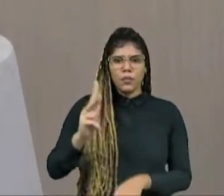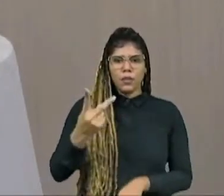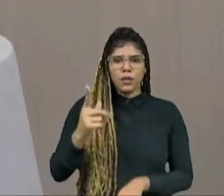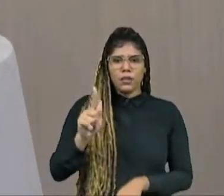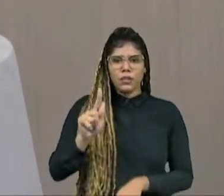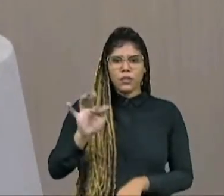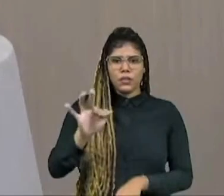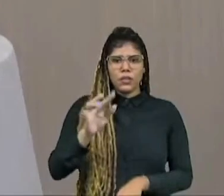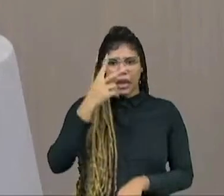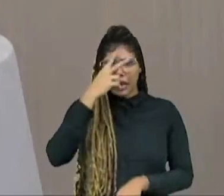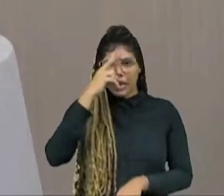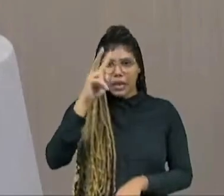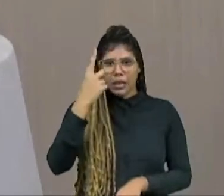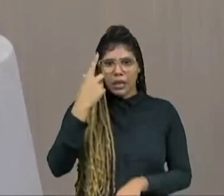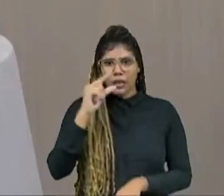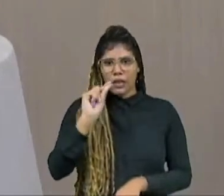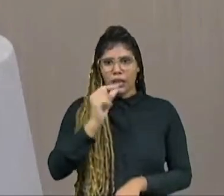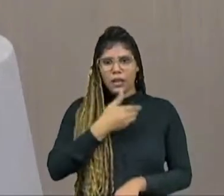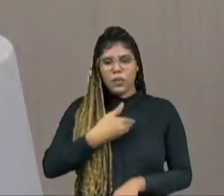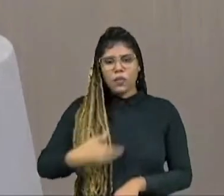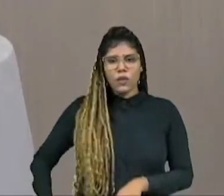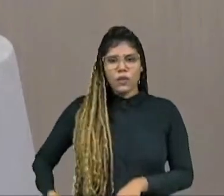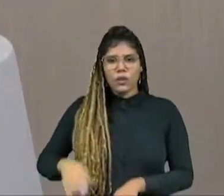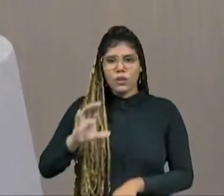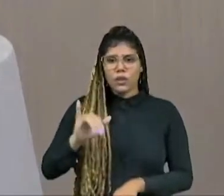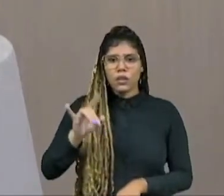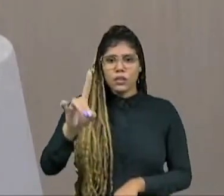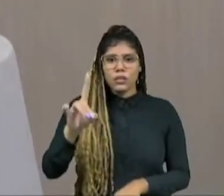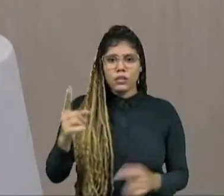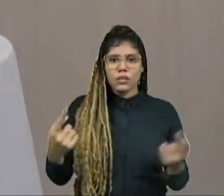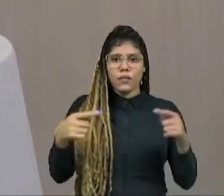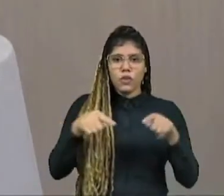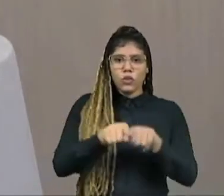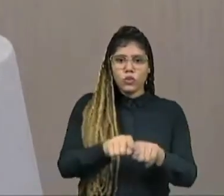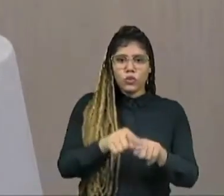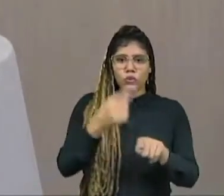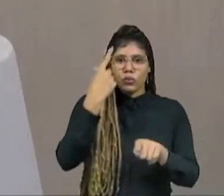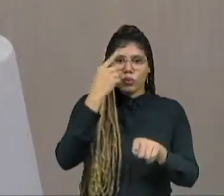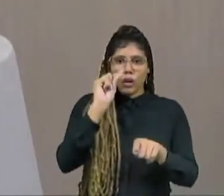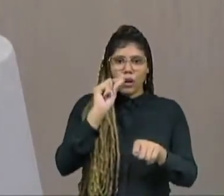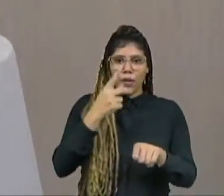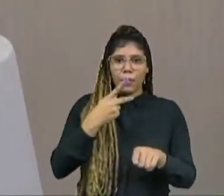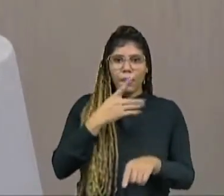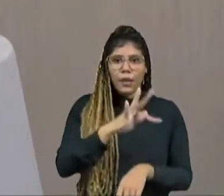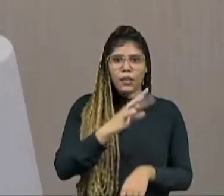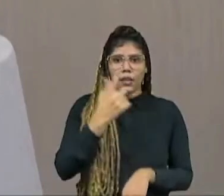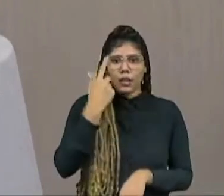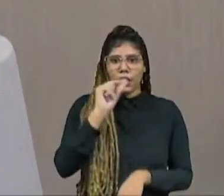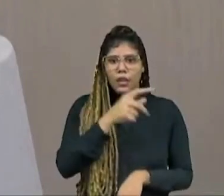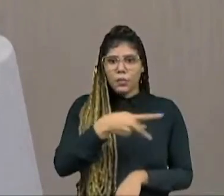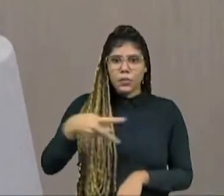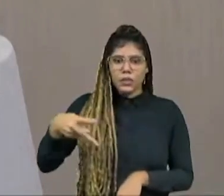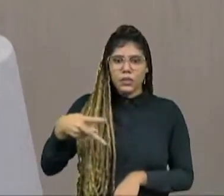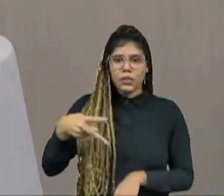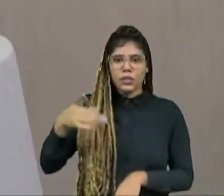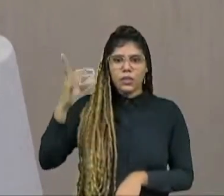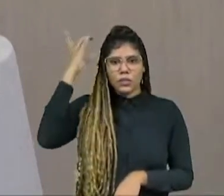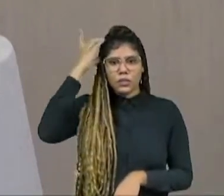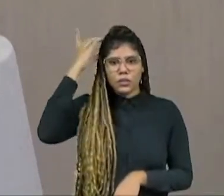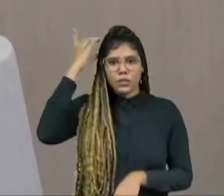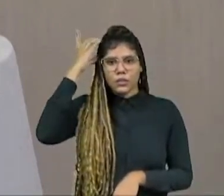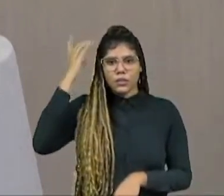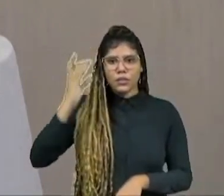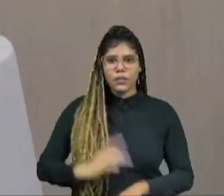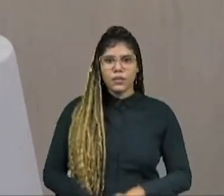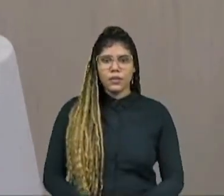governador da época? Cid Ferreira Gomes. Estava junto com quem? Com o PT. Quem era a presidência da República? Dilma